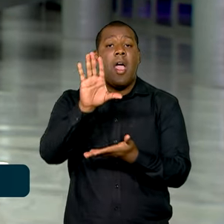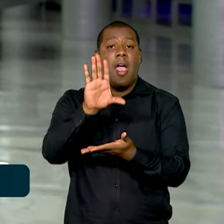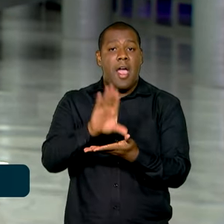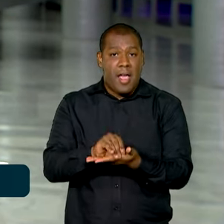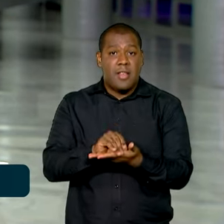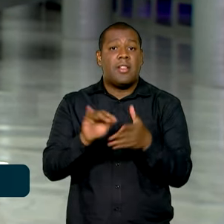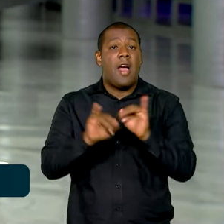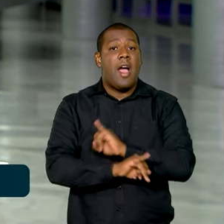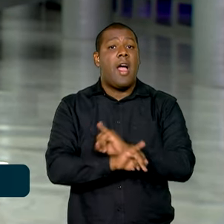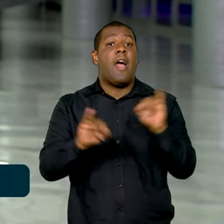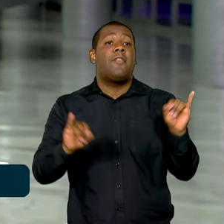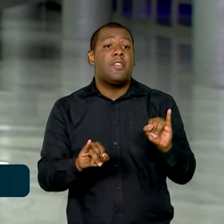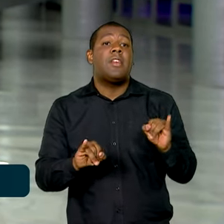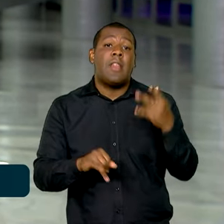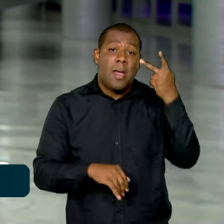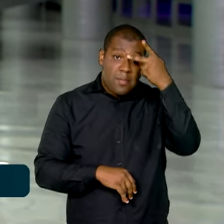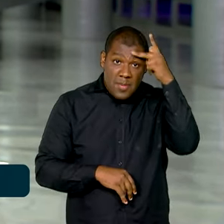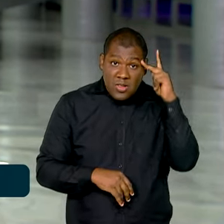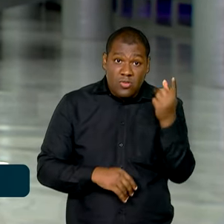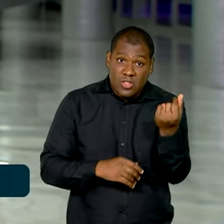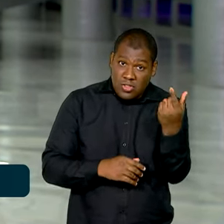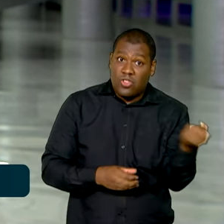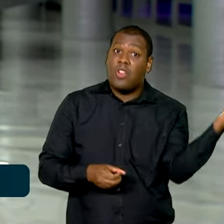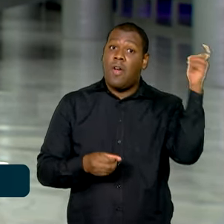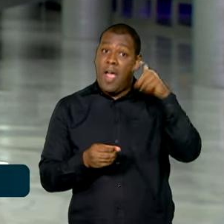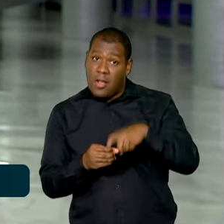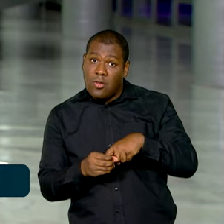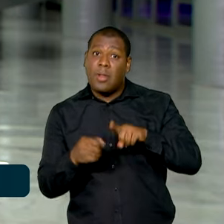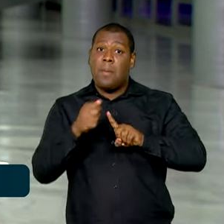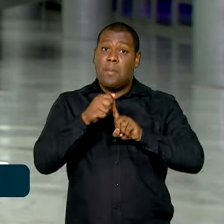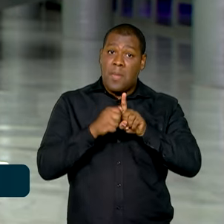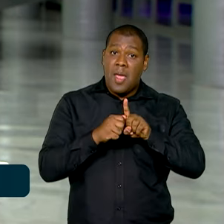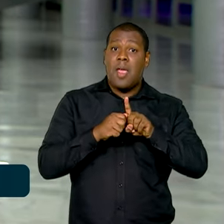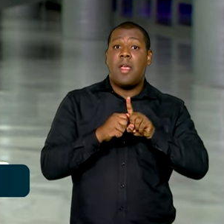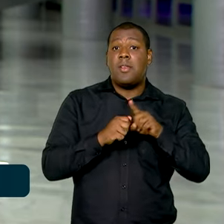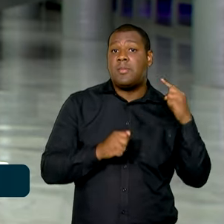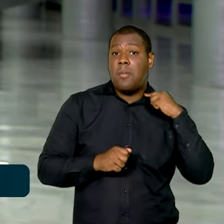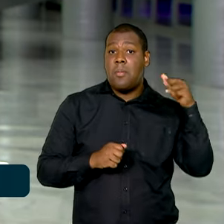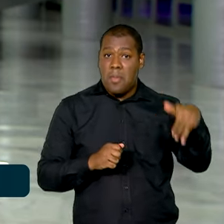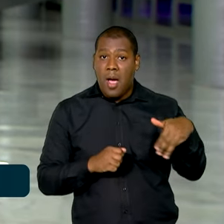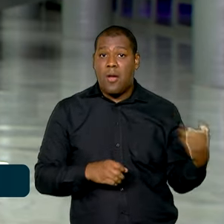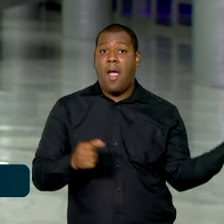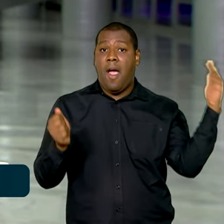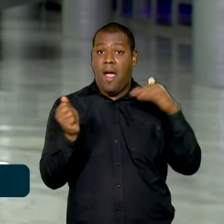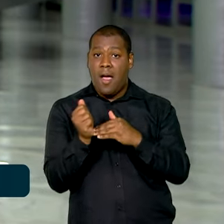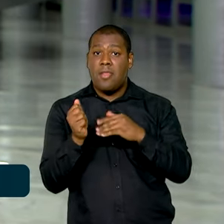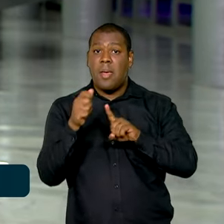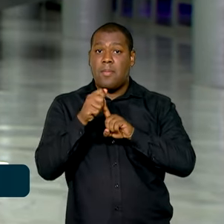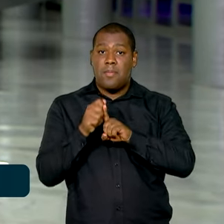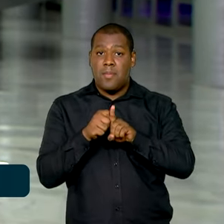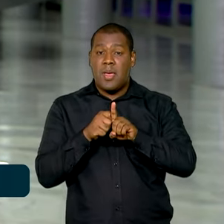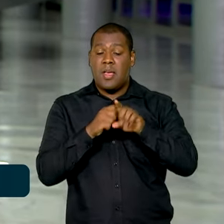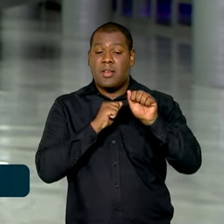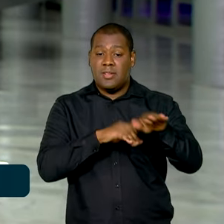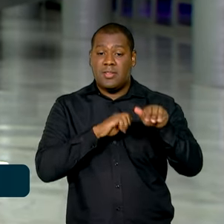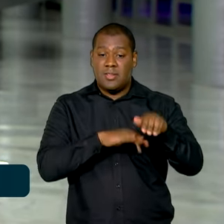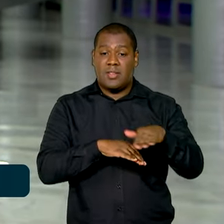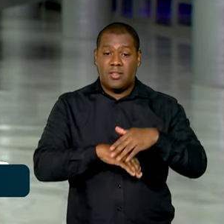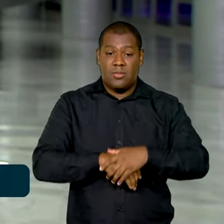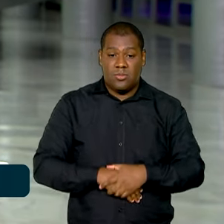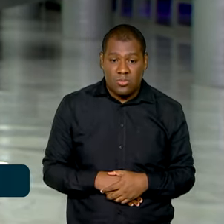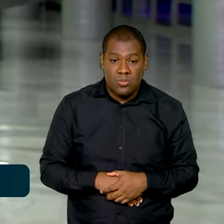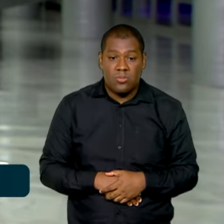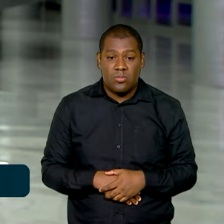maio a setembro, portanto, atendendo os cinco lotes de restituição. Quem entrega nos primeiros dias recebe a